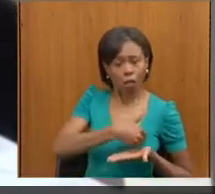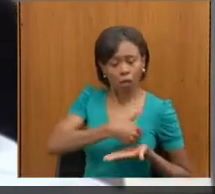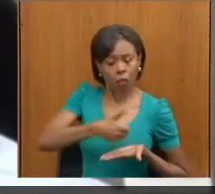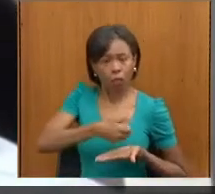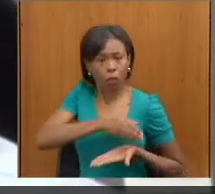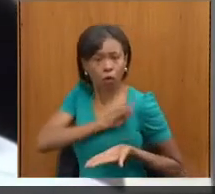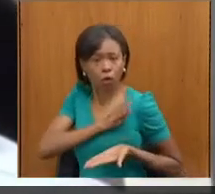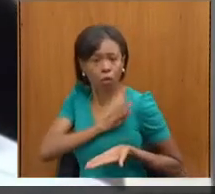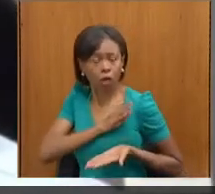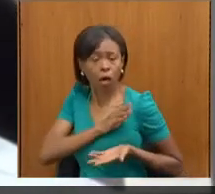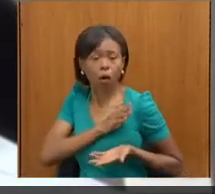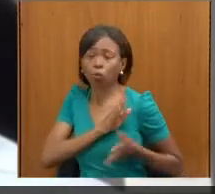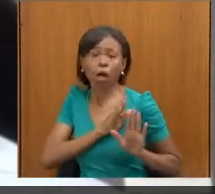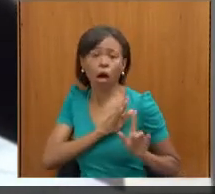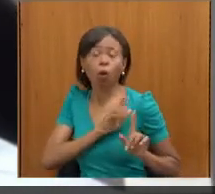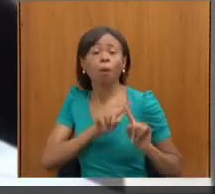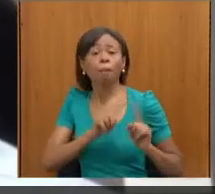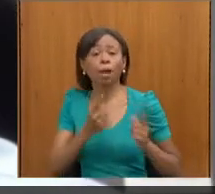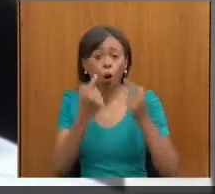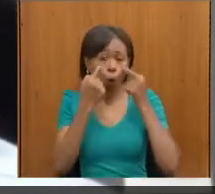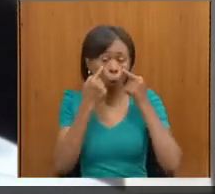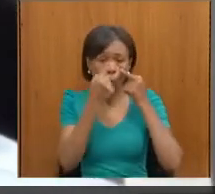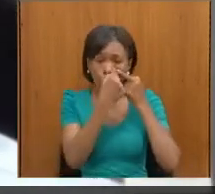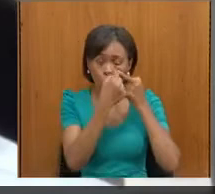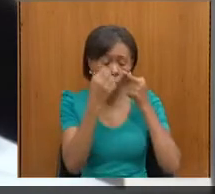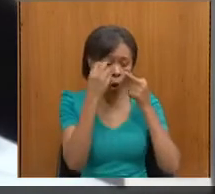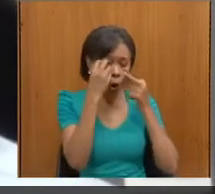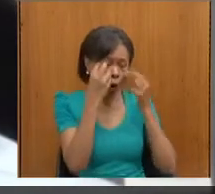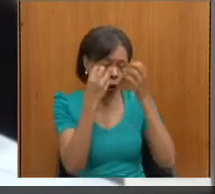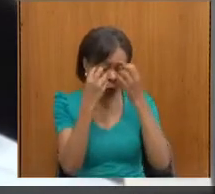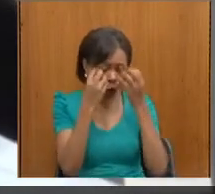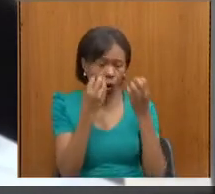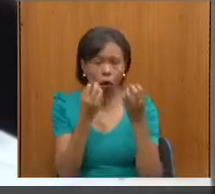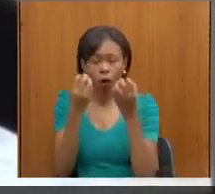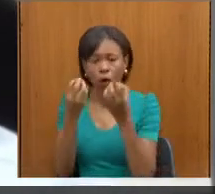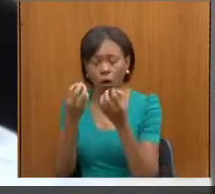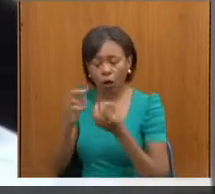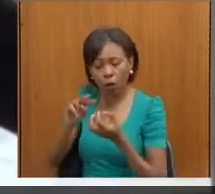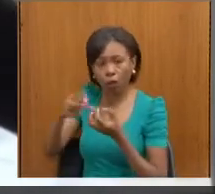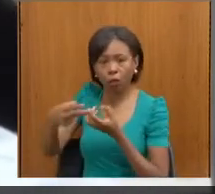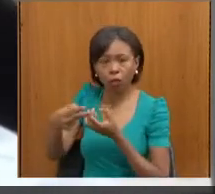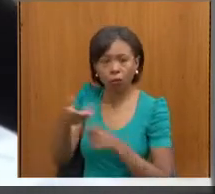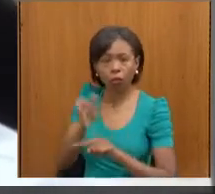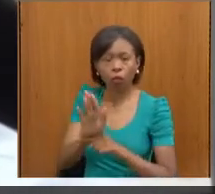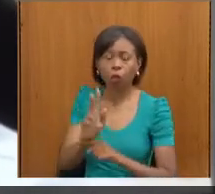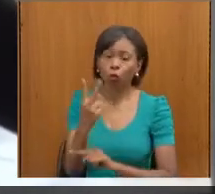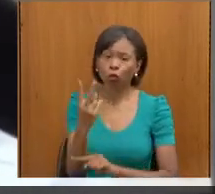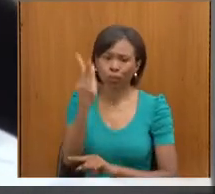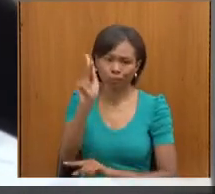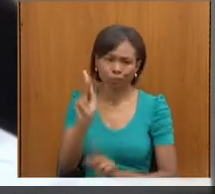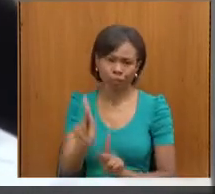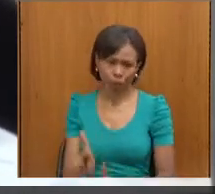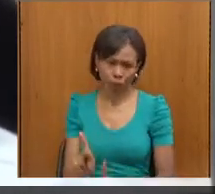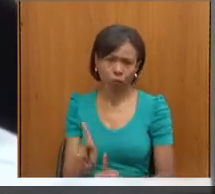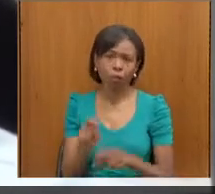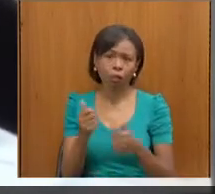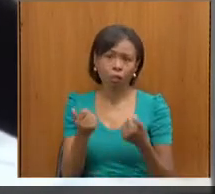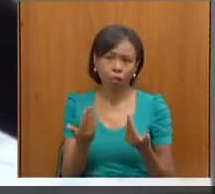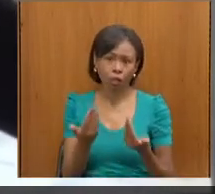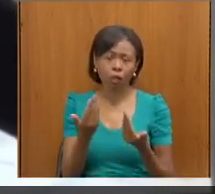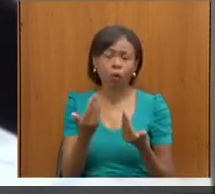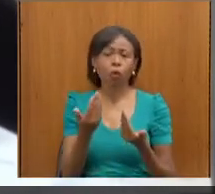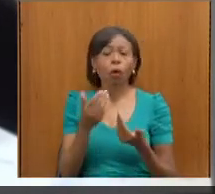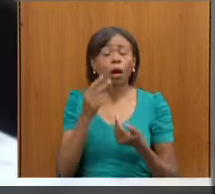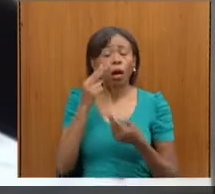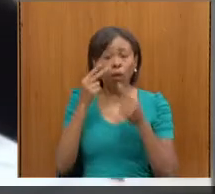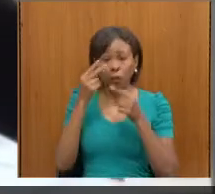pessoas recupera a visão de mais duas pessoas, né. Então, eu acho que não só a deficiência visual mas